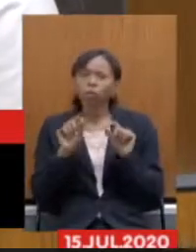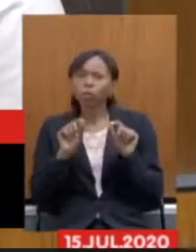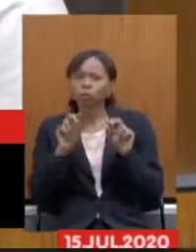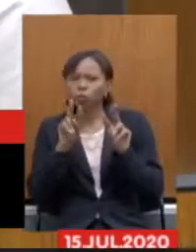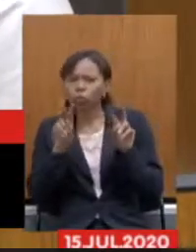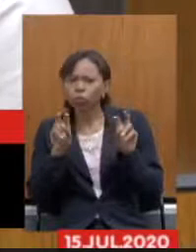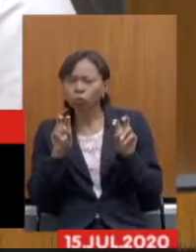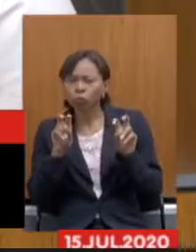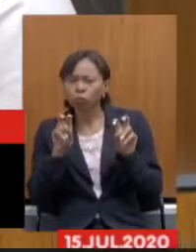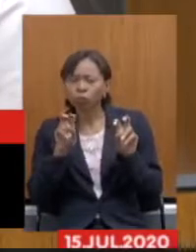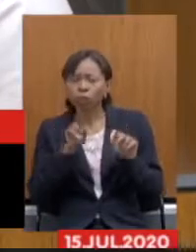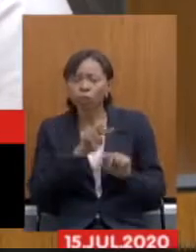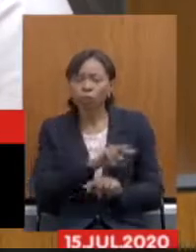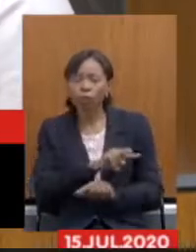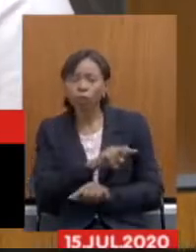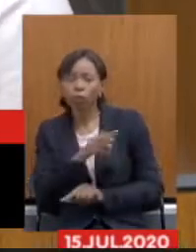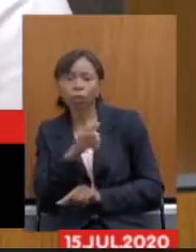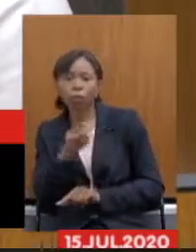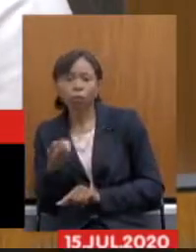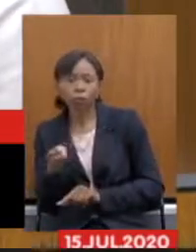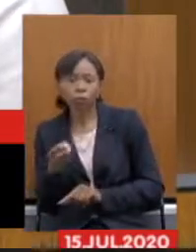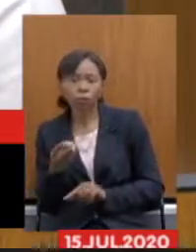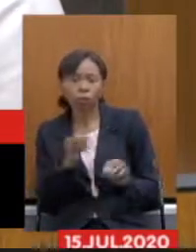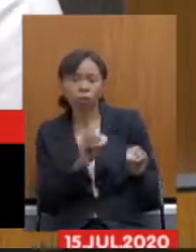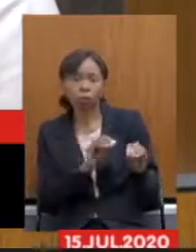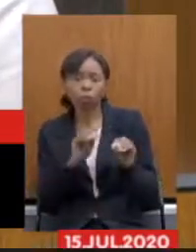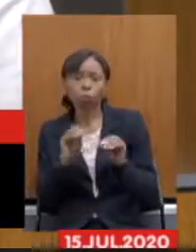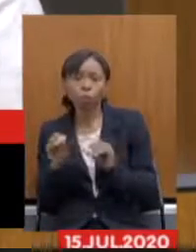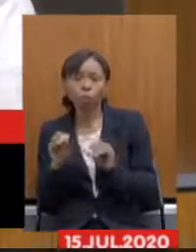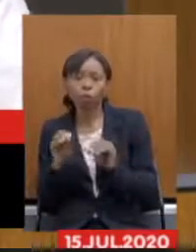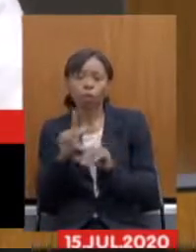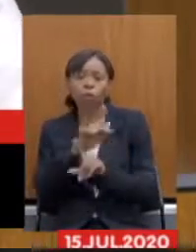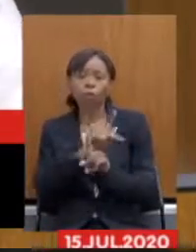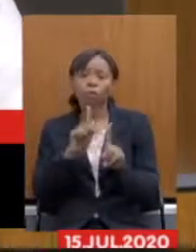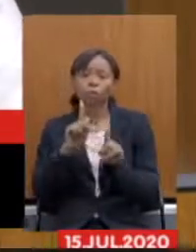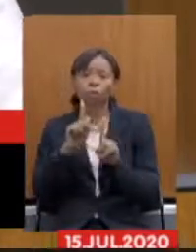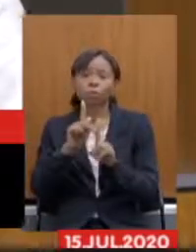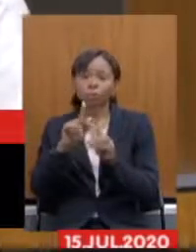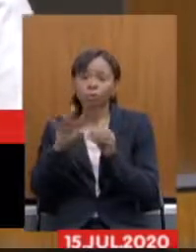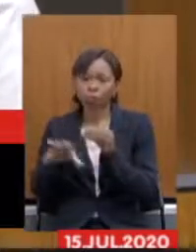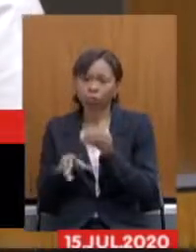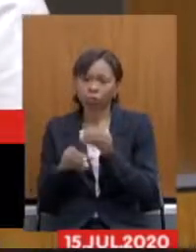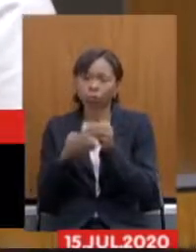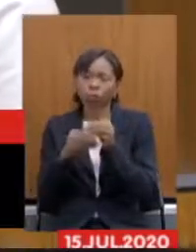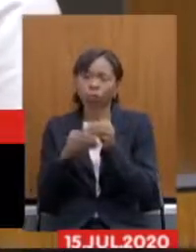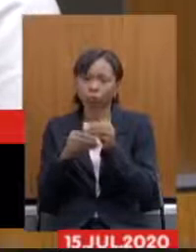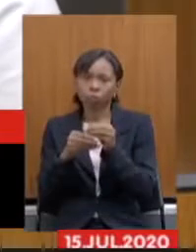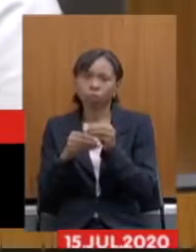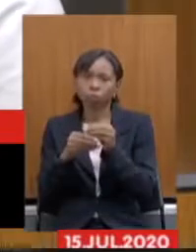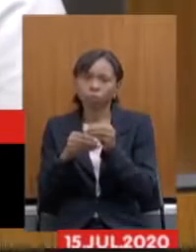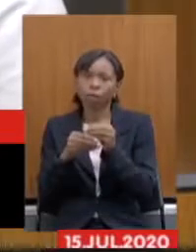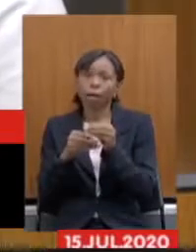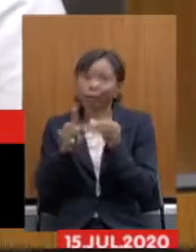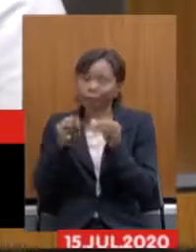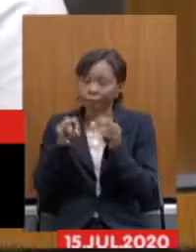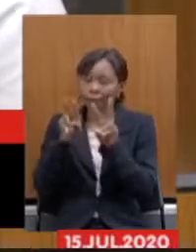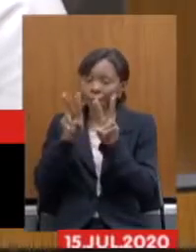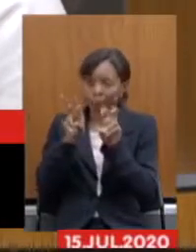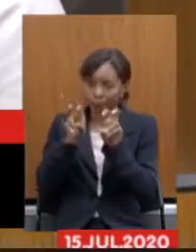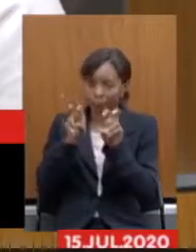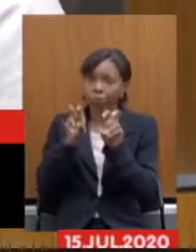da migração para o regime da previdência complementar que também é um assunto hoje eu